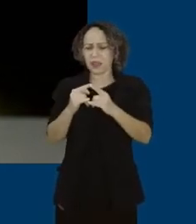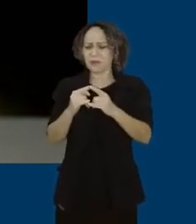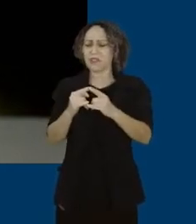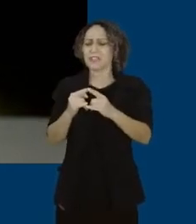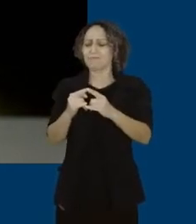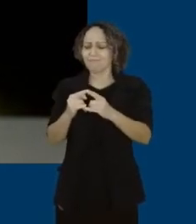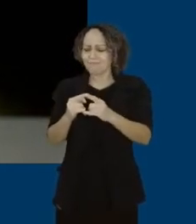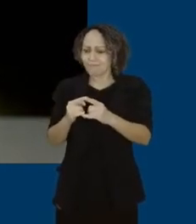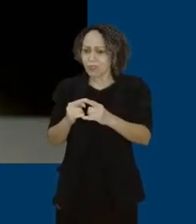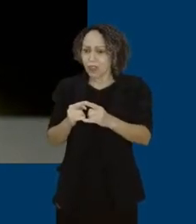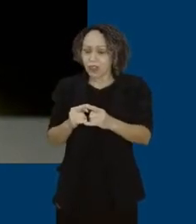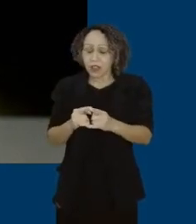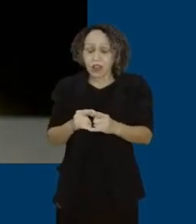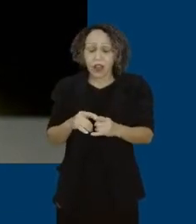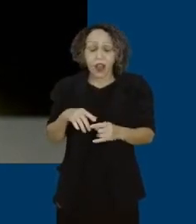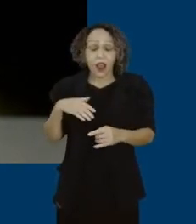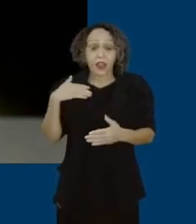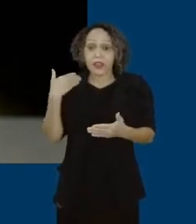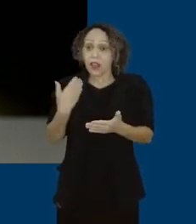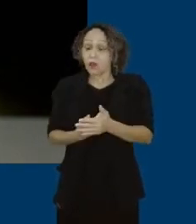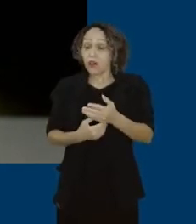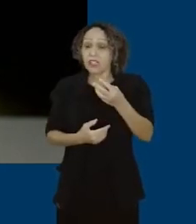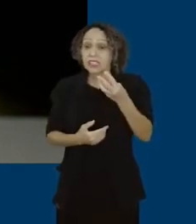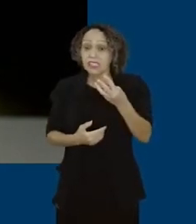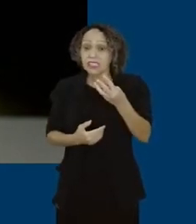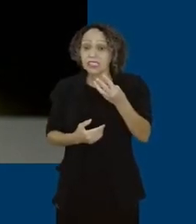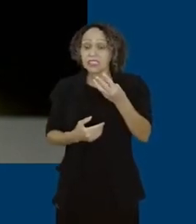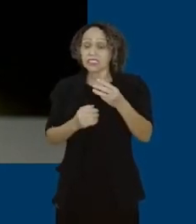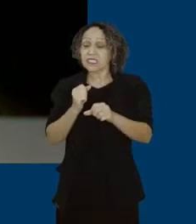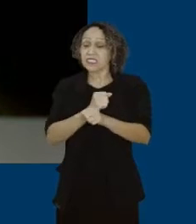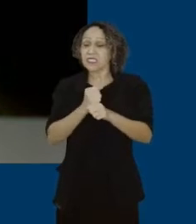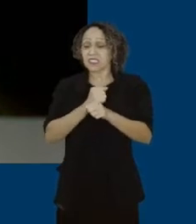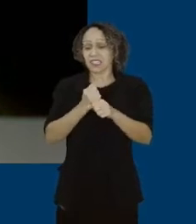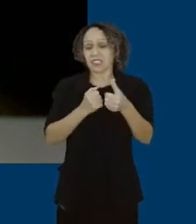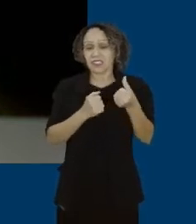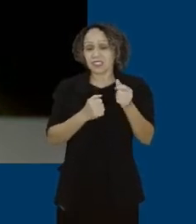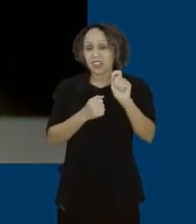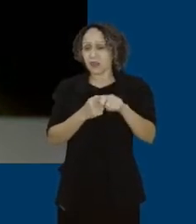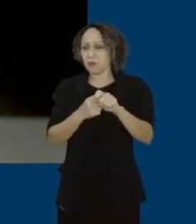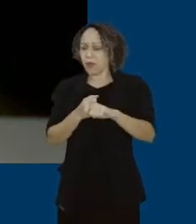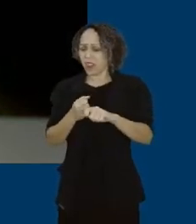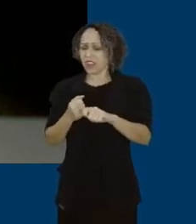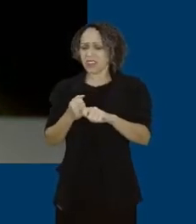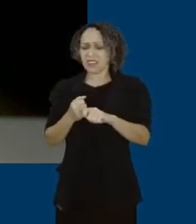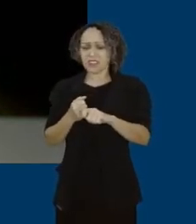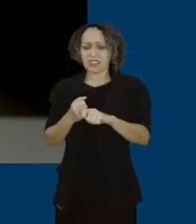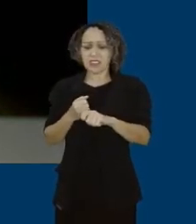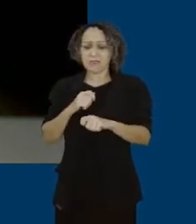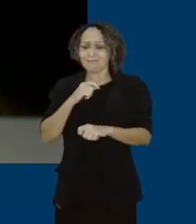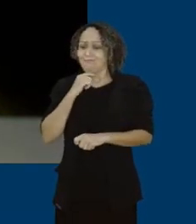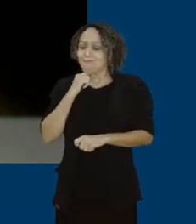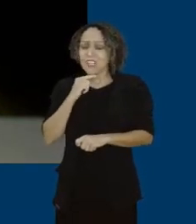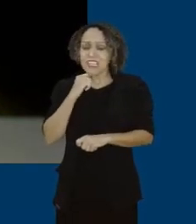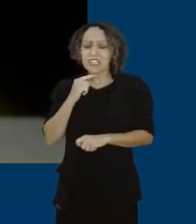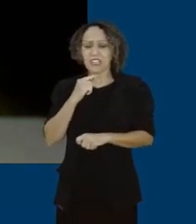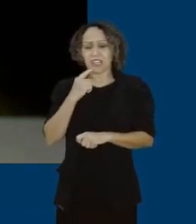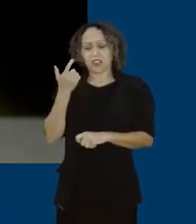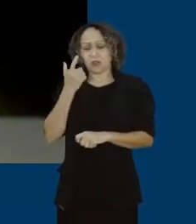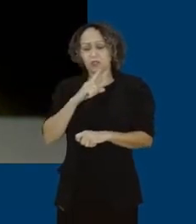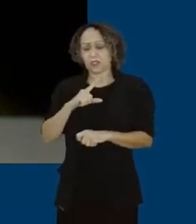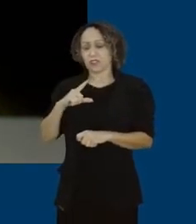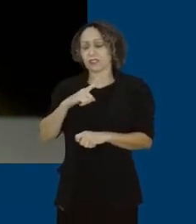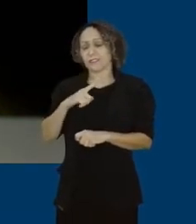moram de favor. Então você precisa de uma política nacional que ela proteja esses atingidos. É impossível que algo possa